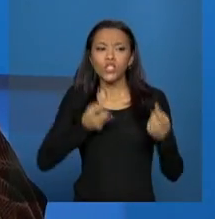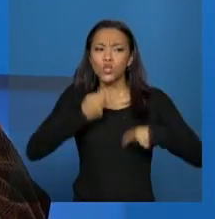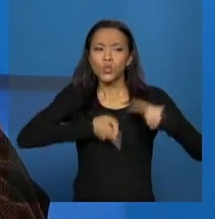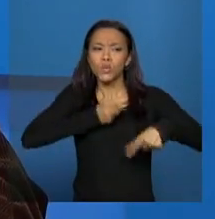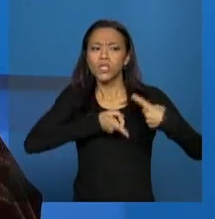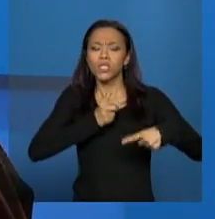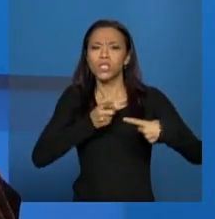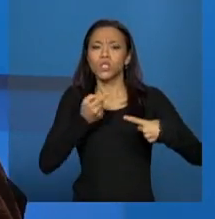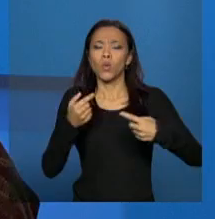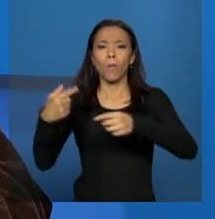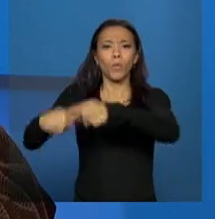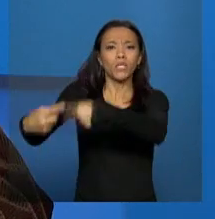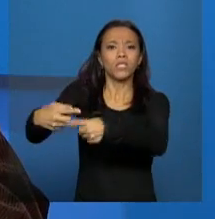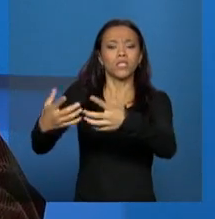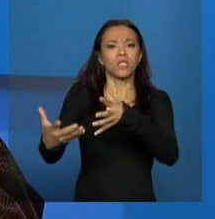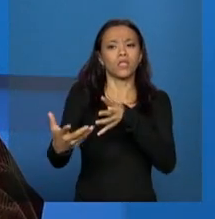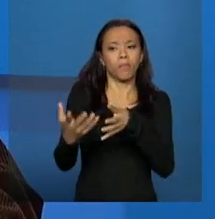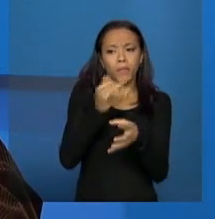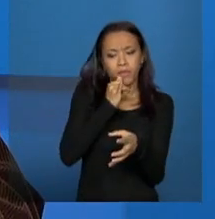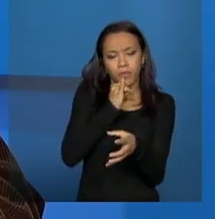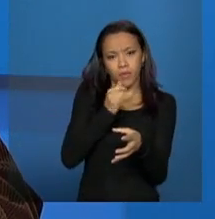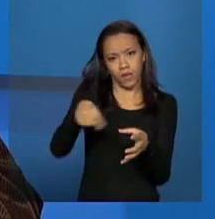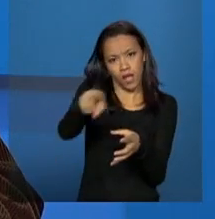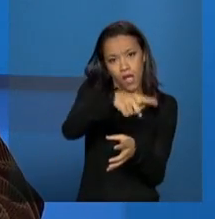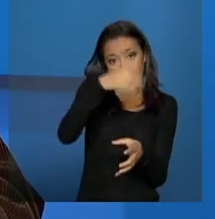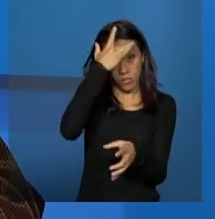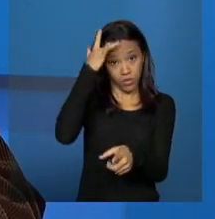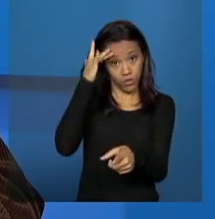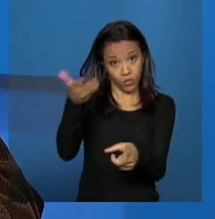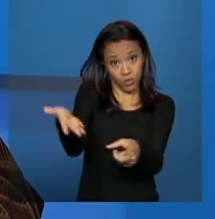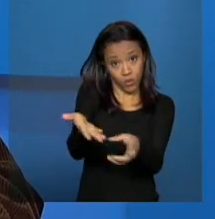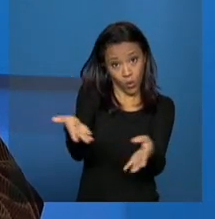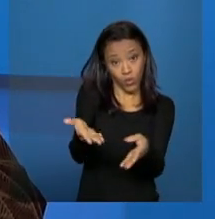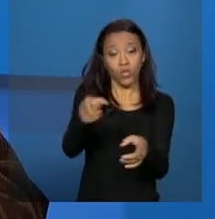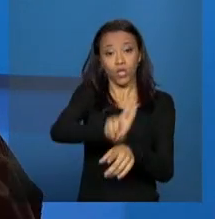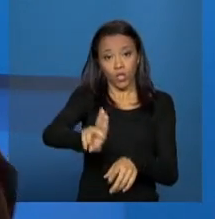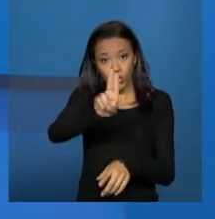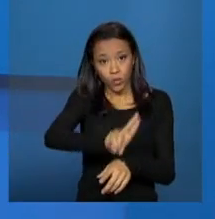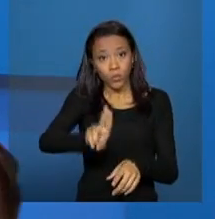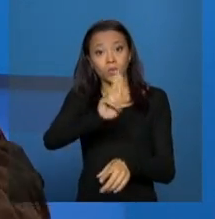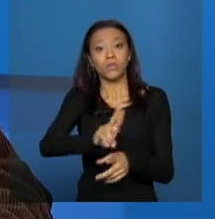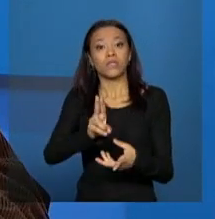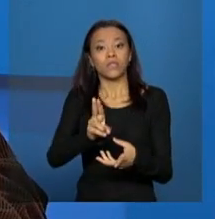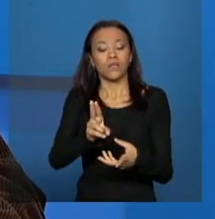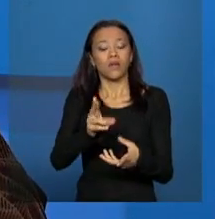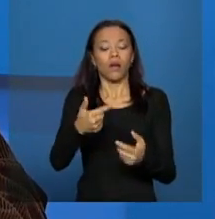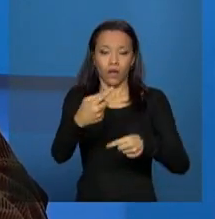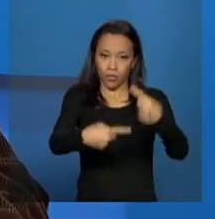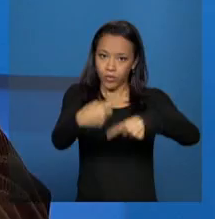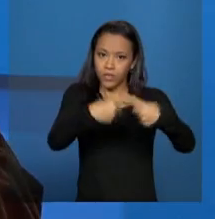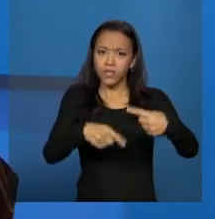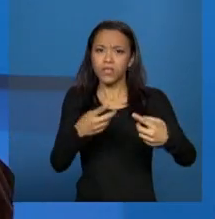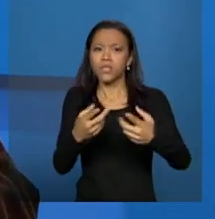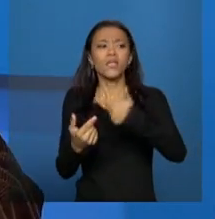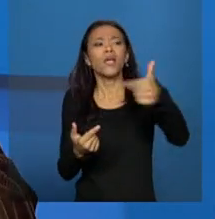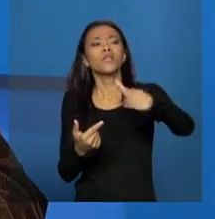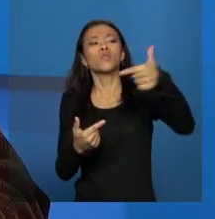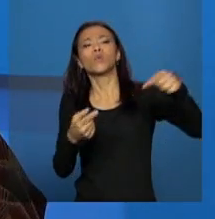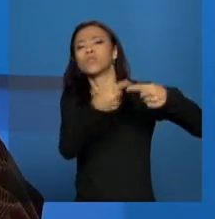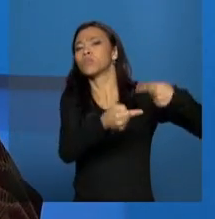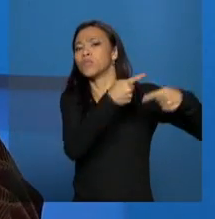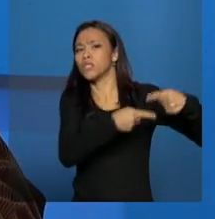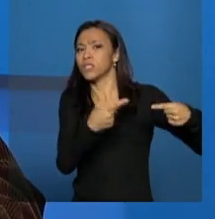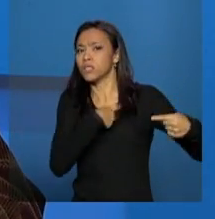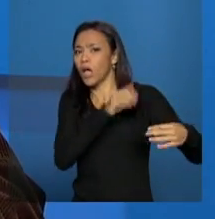com as outras políticas, as pessoas que, de repente, de alguma maneira, hoje são usuárias da nossa política, como é que elas estão se vendo nas outras políticas também e como é que a gente pode estar